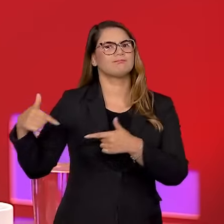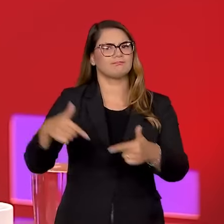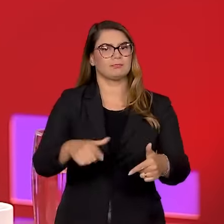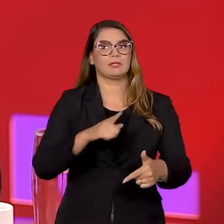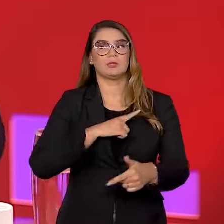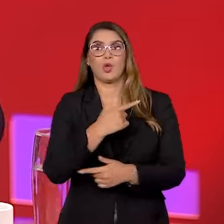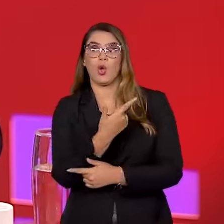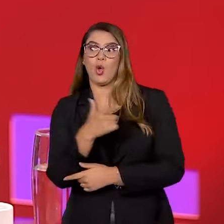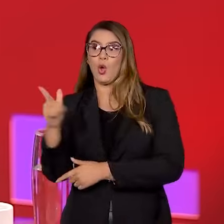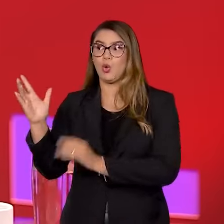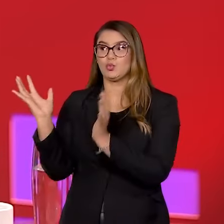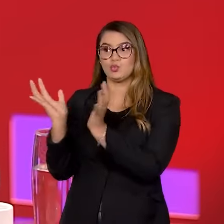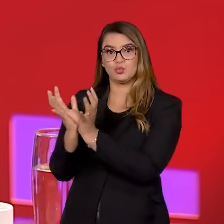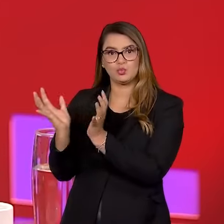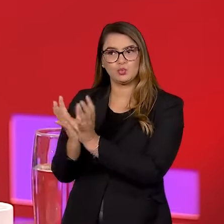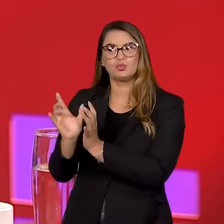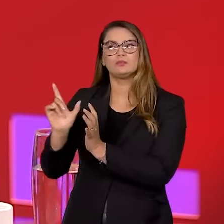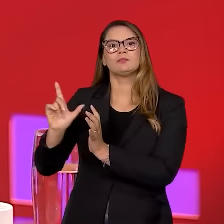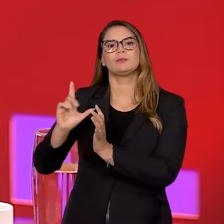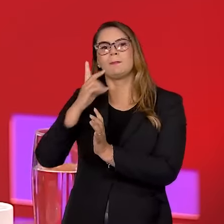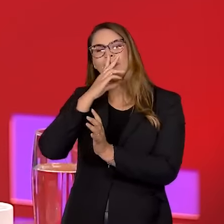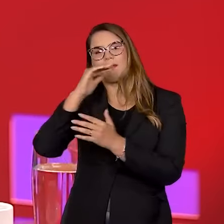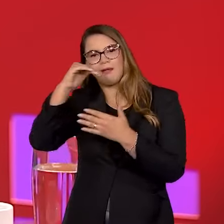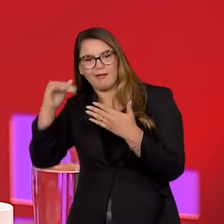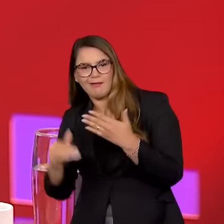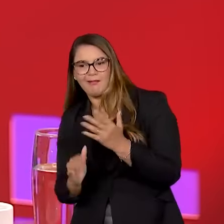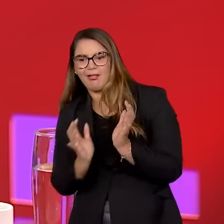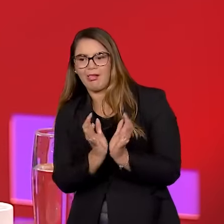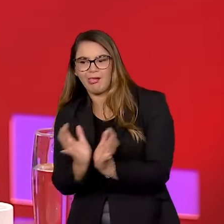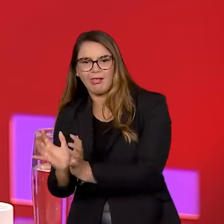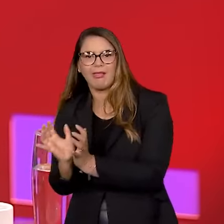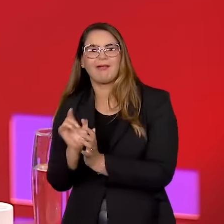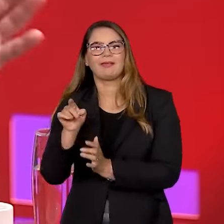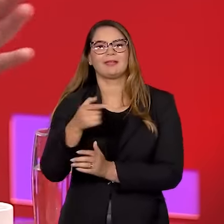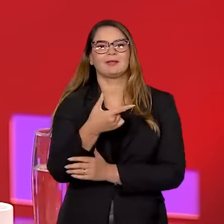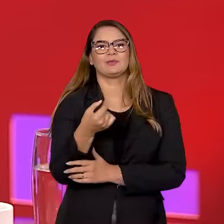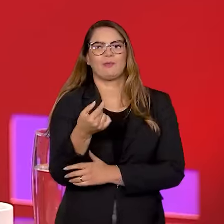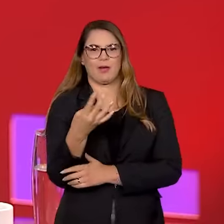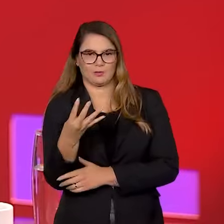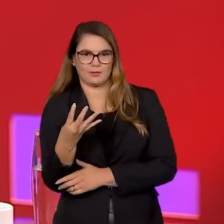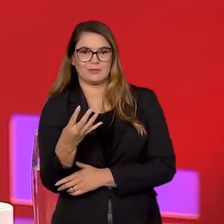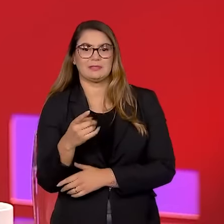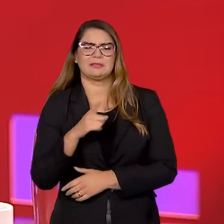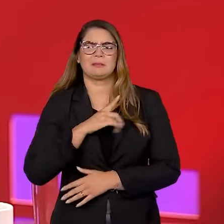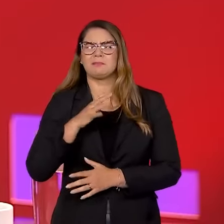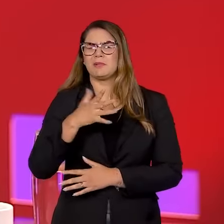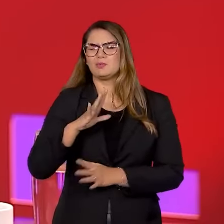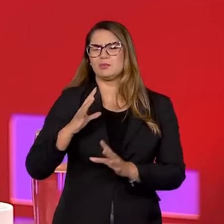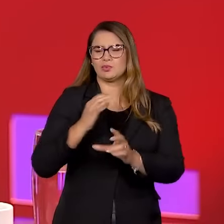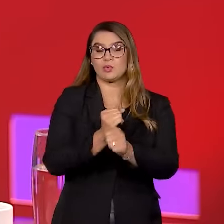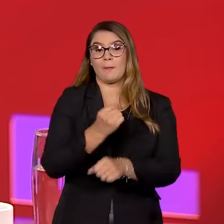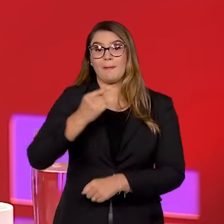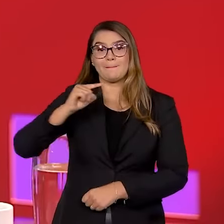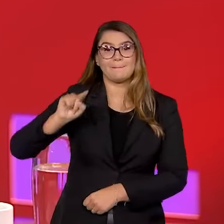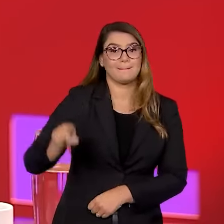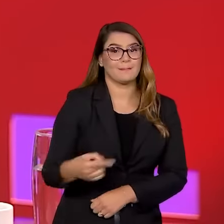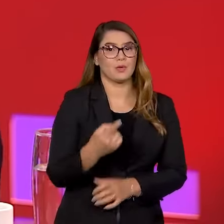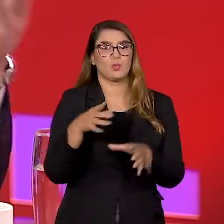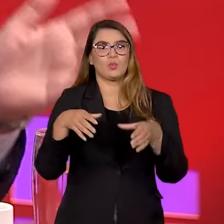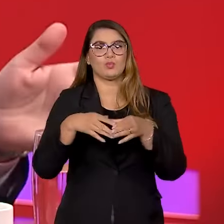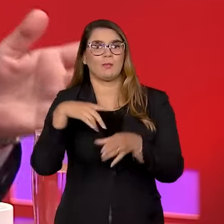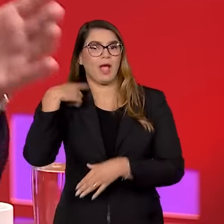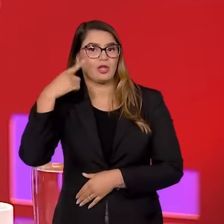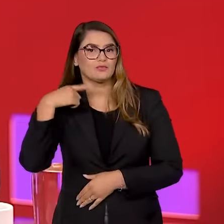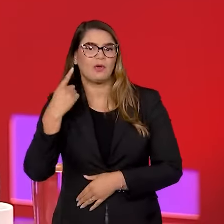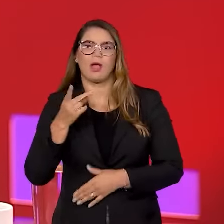paralelos, que são filhotes desse grupo, né? Que nasceu em 2014, aproximadamente mil advogados, enfim, irmanados nos